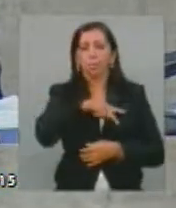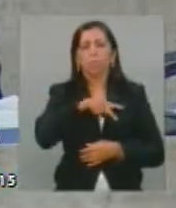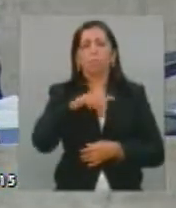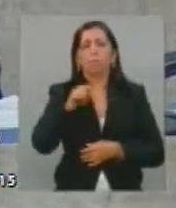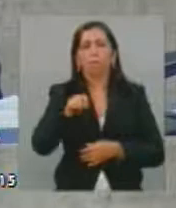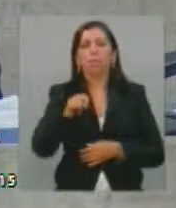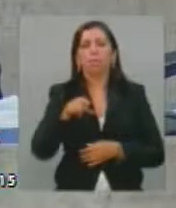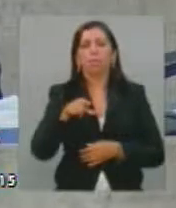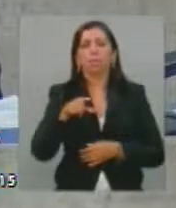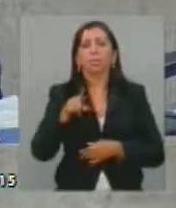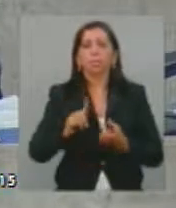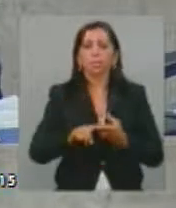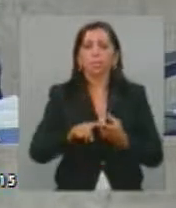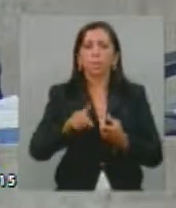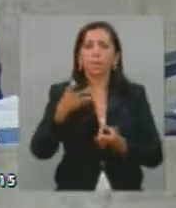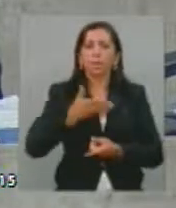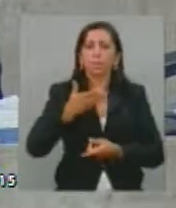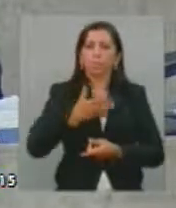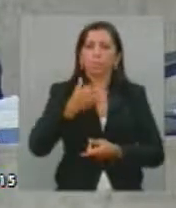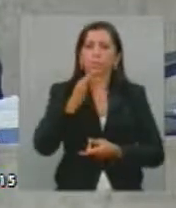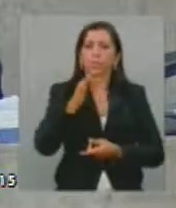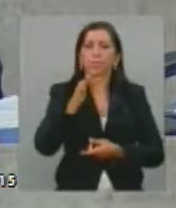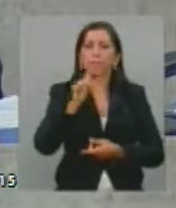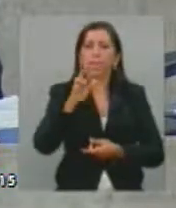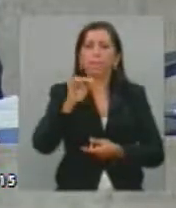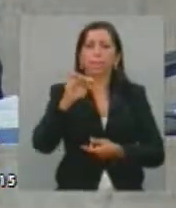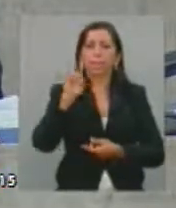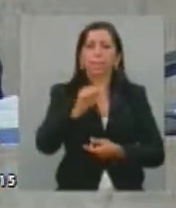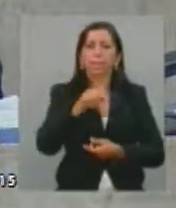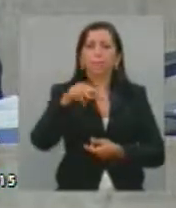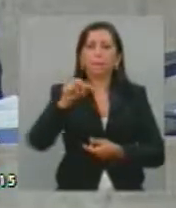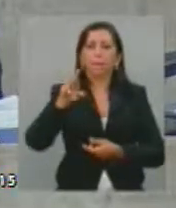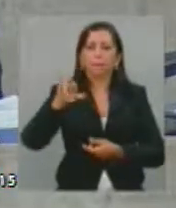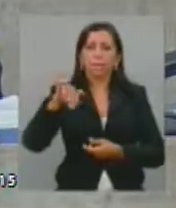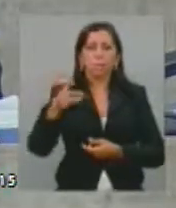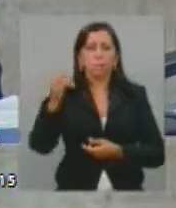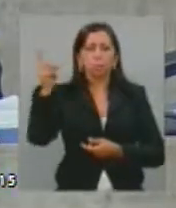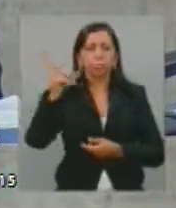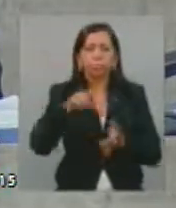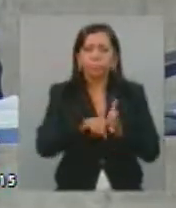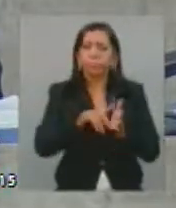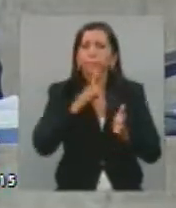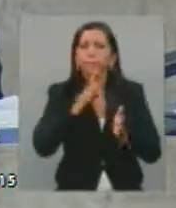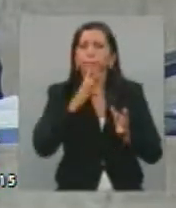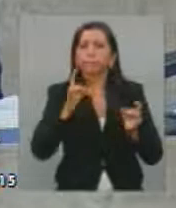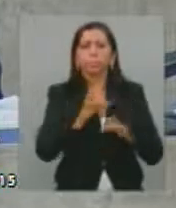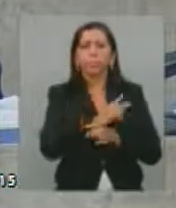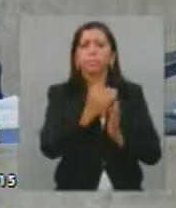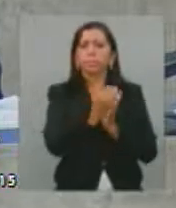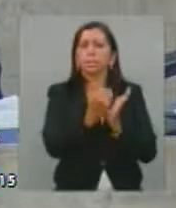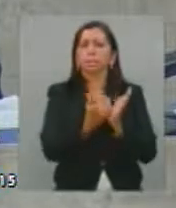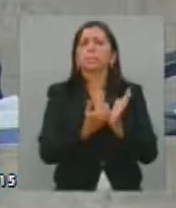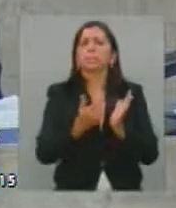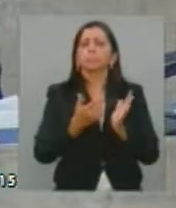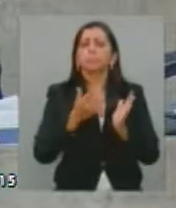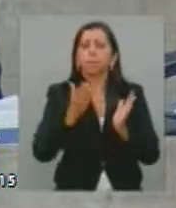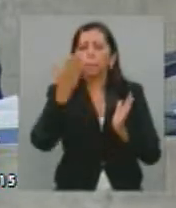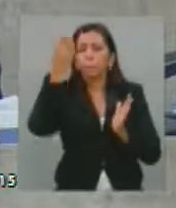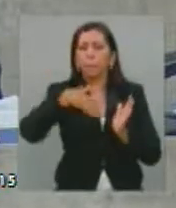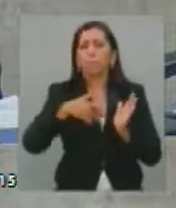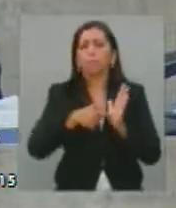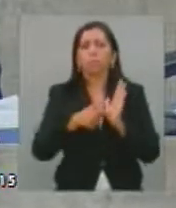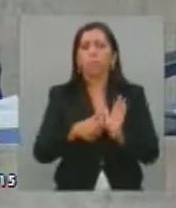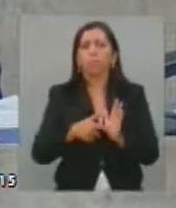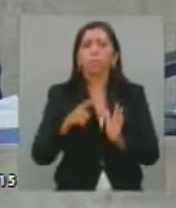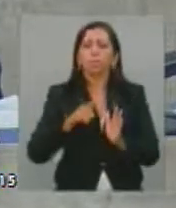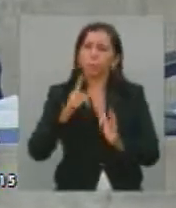seguida da minha dileta amiga Fernanda Marinho, que tem um levantamento espetacular sobre isso, que mostra, na verdade, o que o V. Sal. está falando